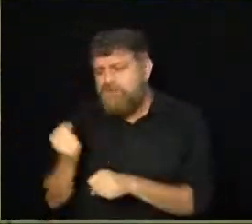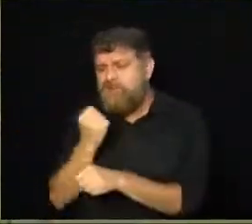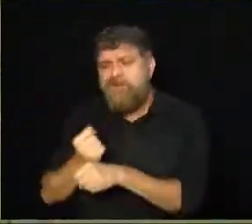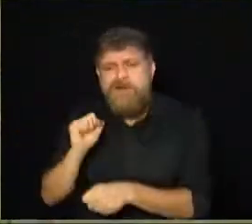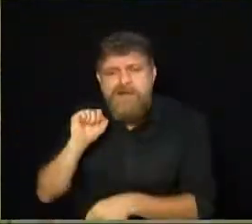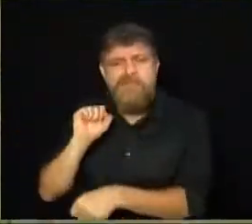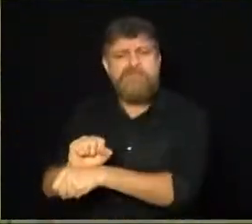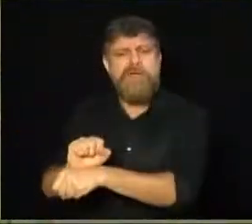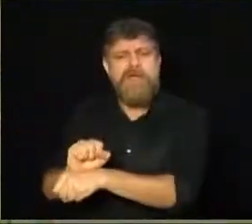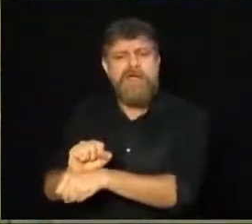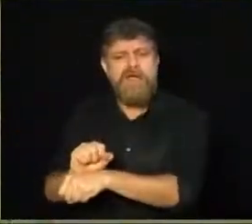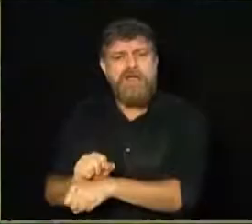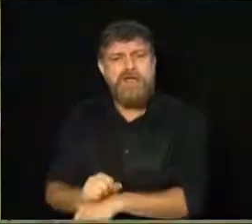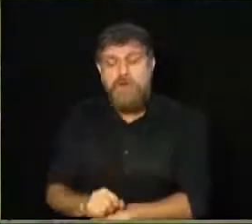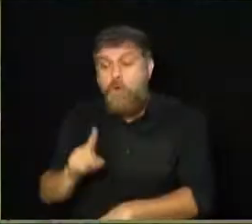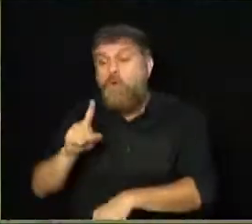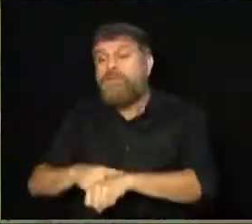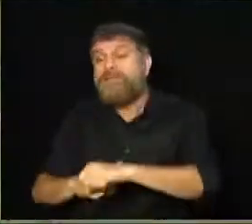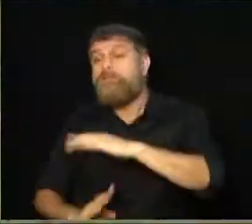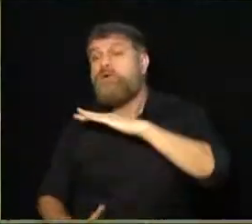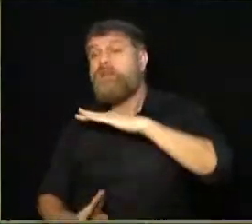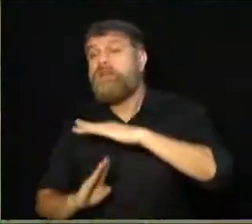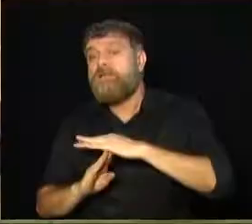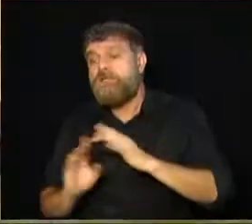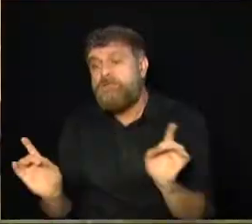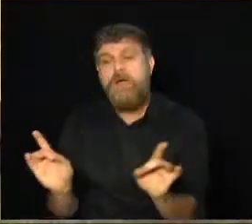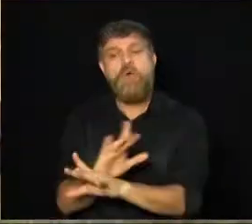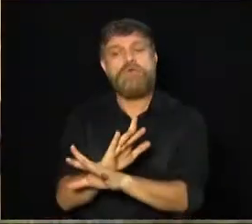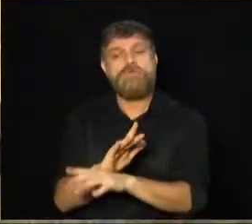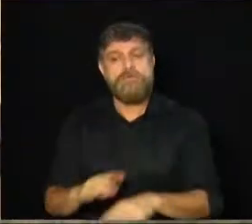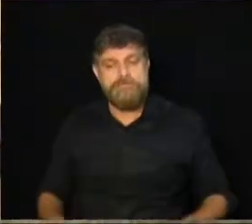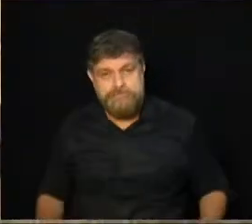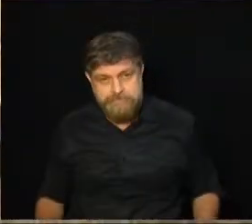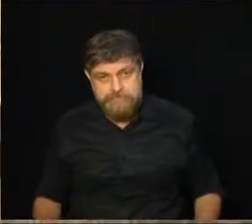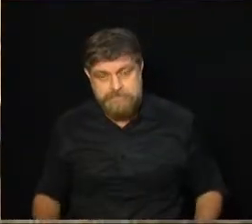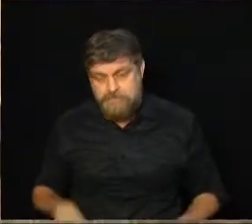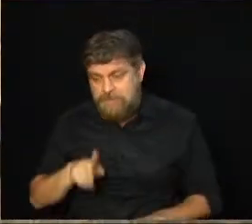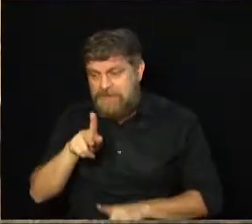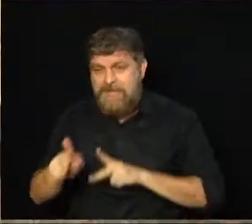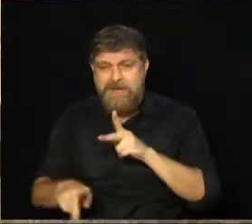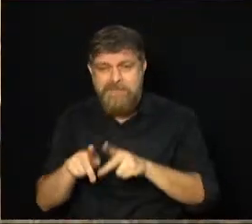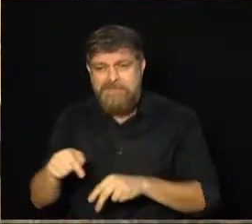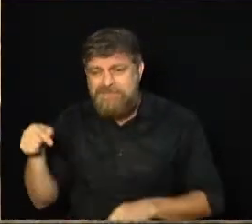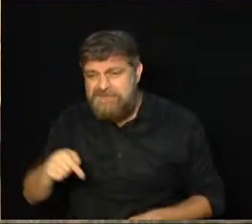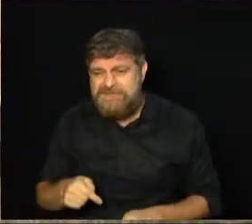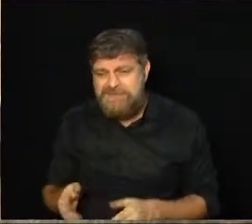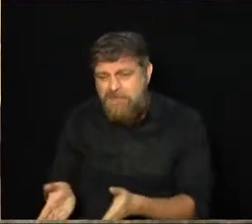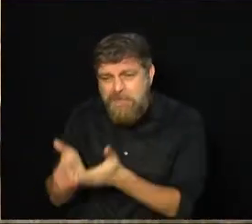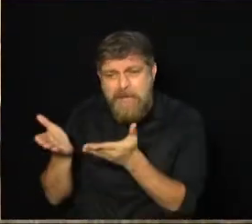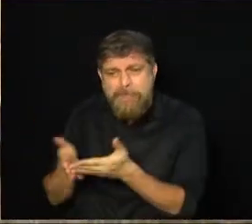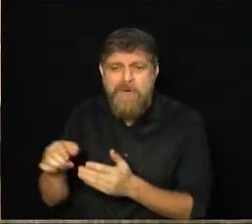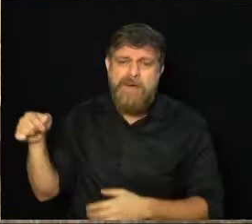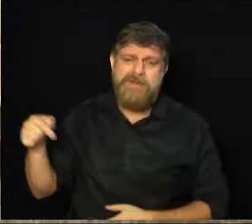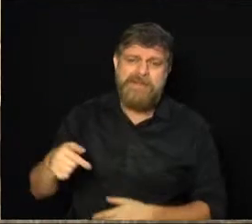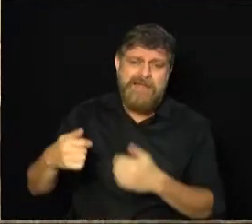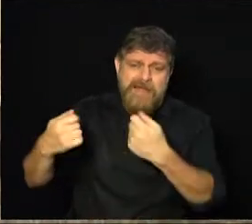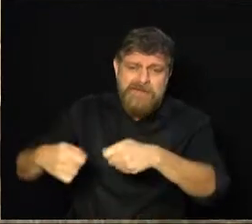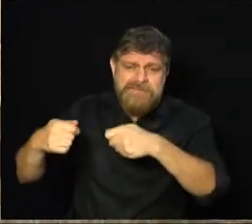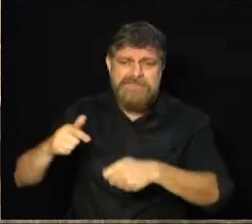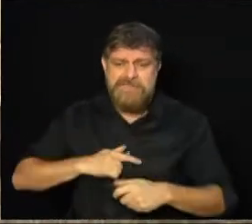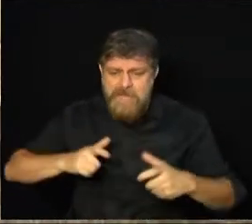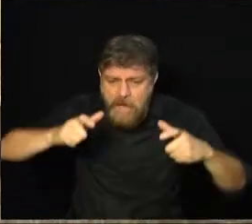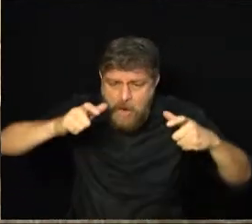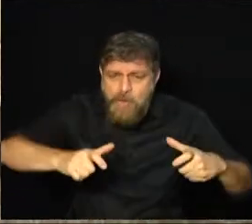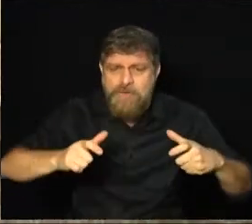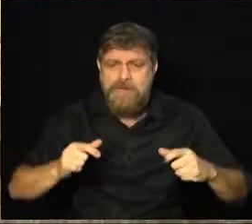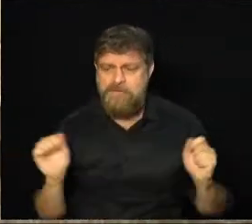não foi entregue e qual é o novo prazo de conclusão. A população não tem, a população carente do Jardim Xangai, que ela precisa de um espaço